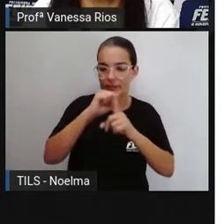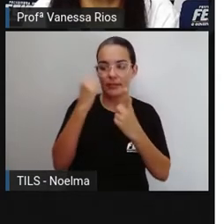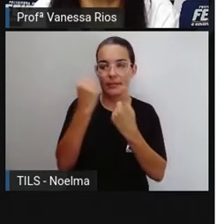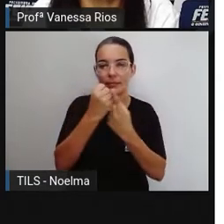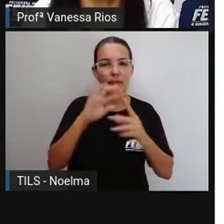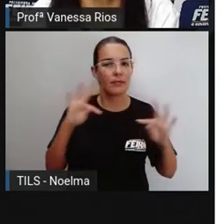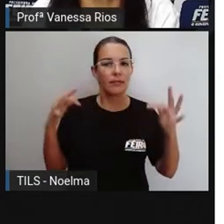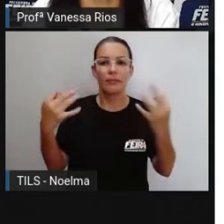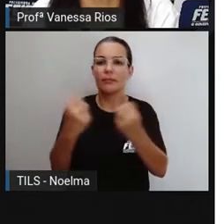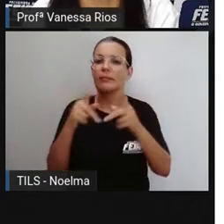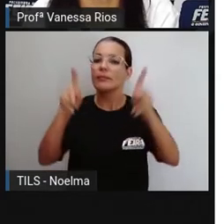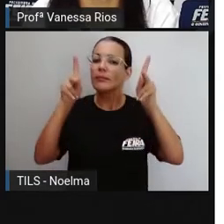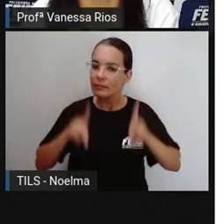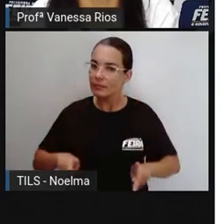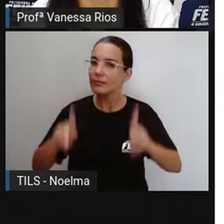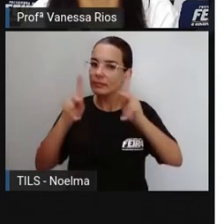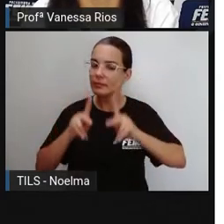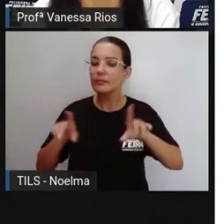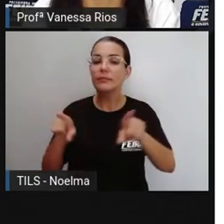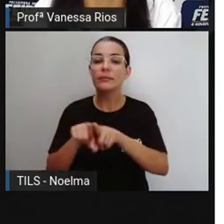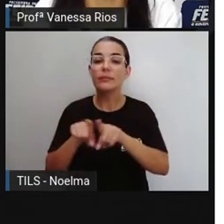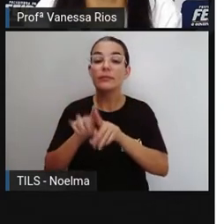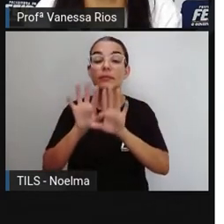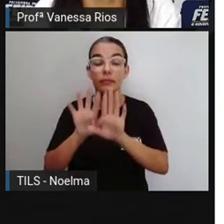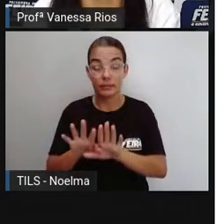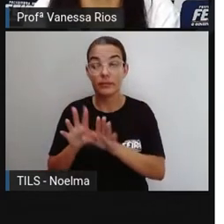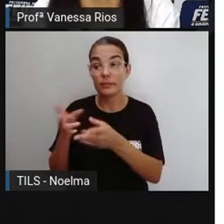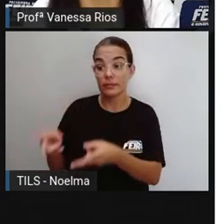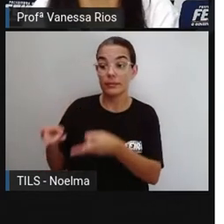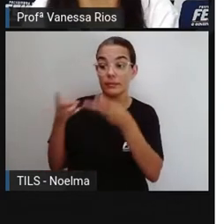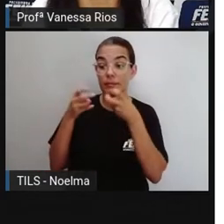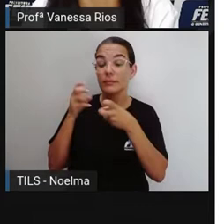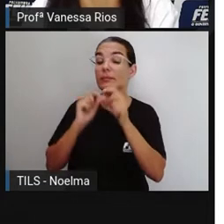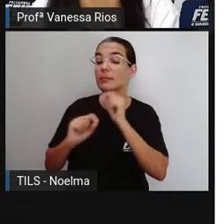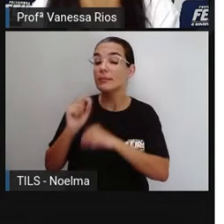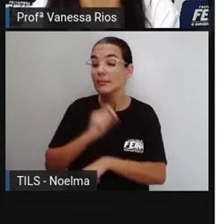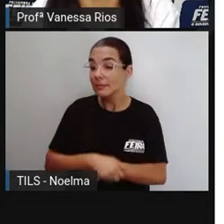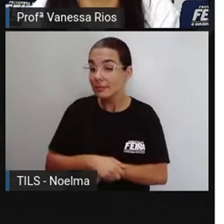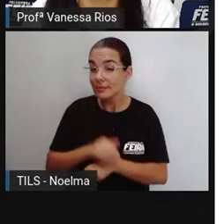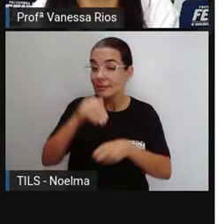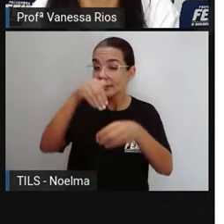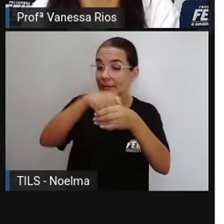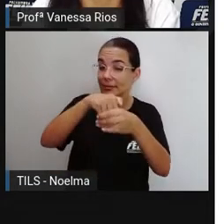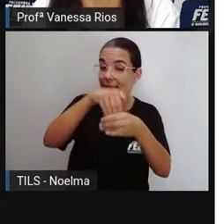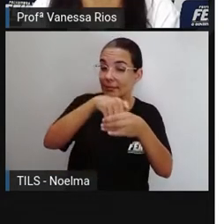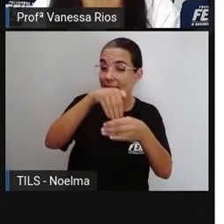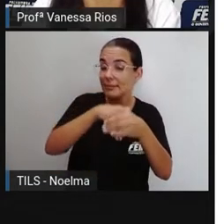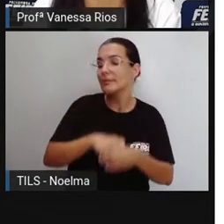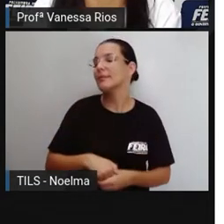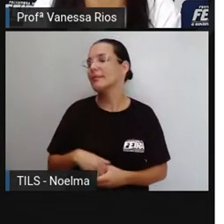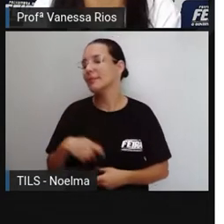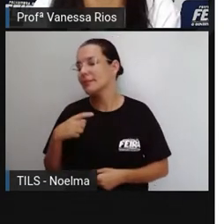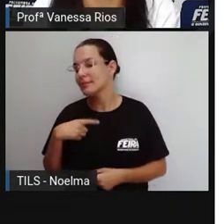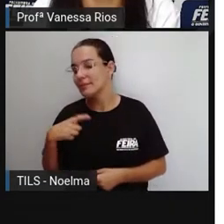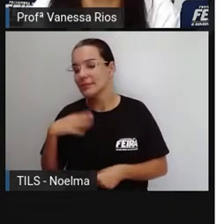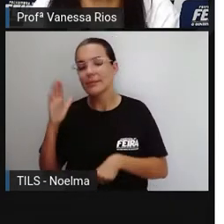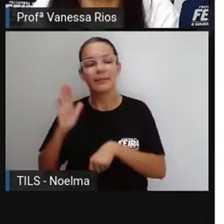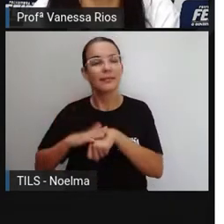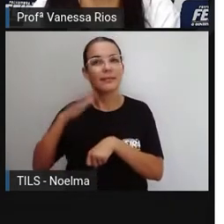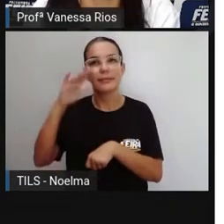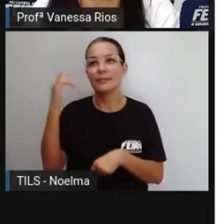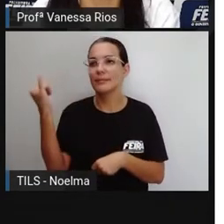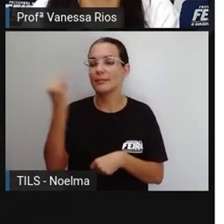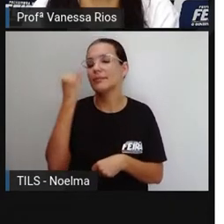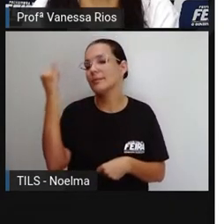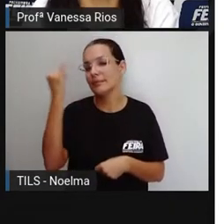população. E a gente observa aí as eleições como uma das ações principais, ou que ganha mais importância